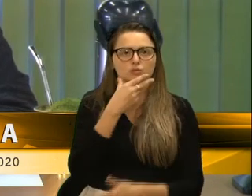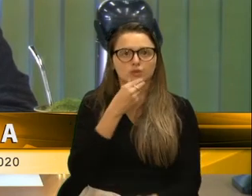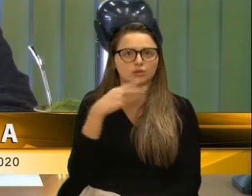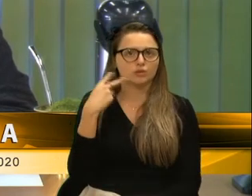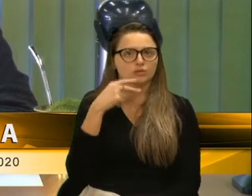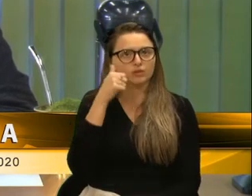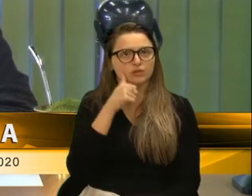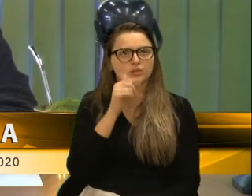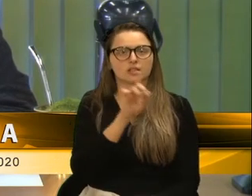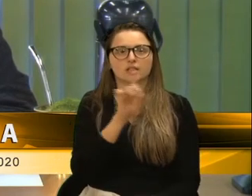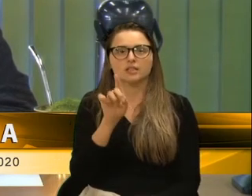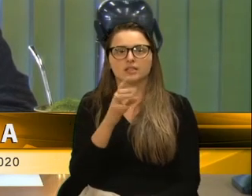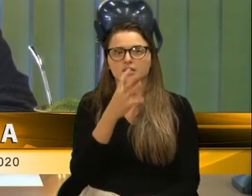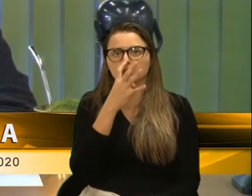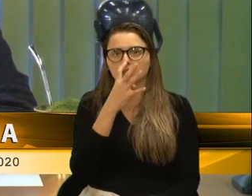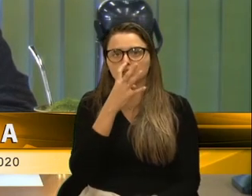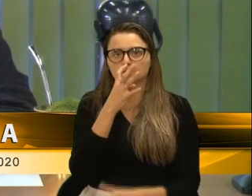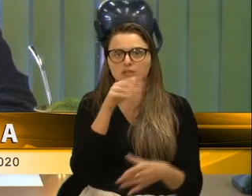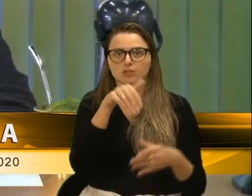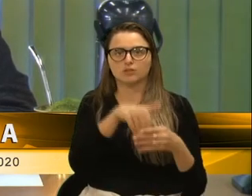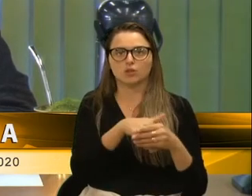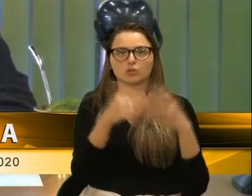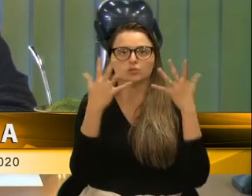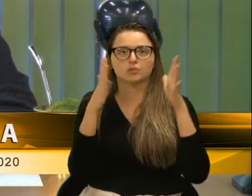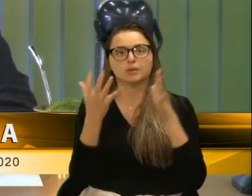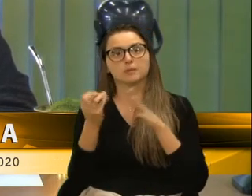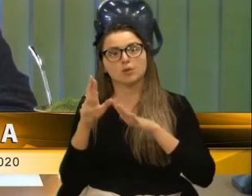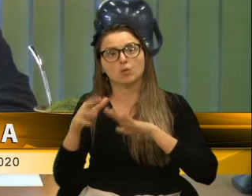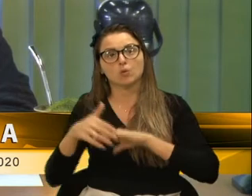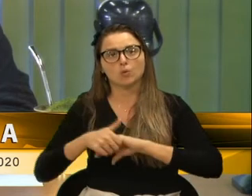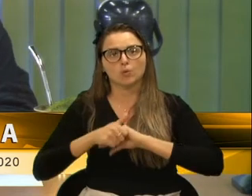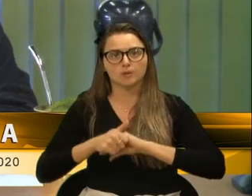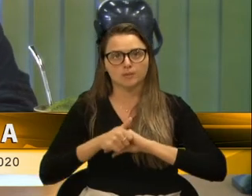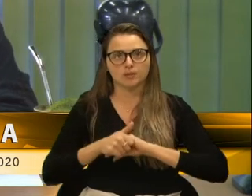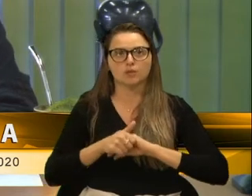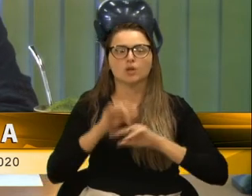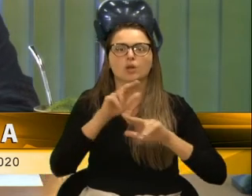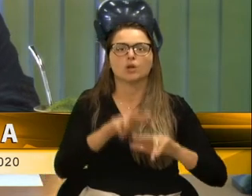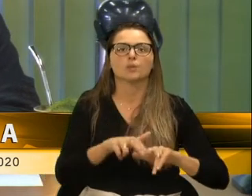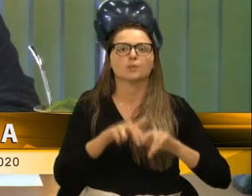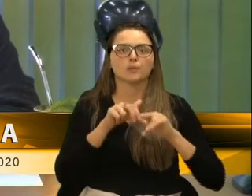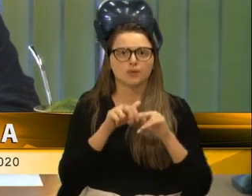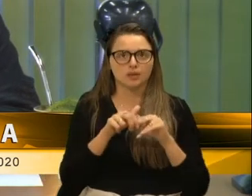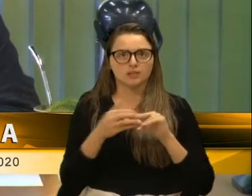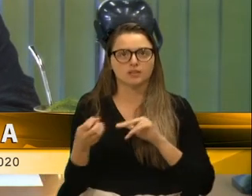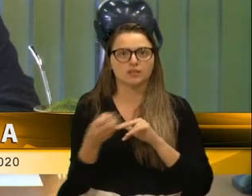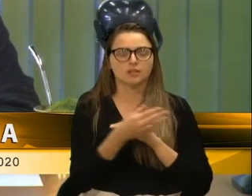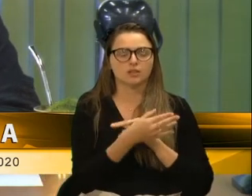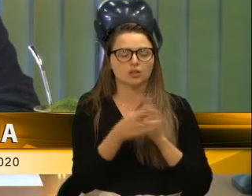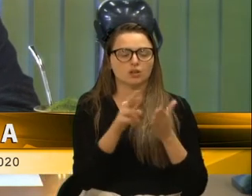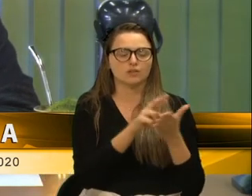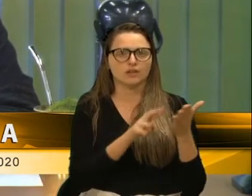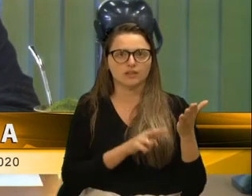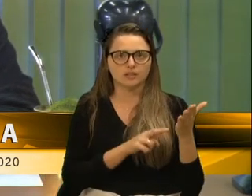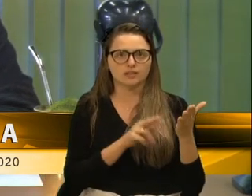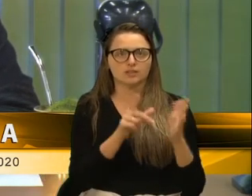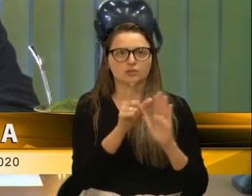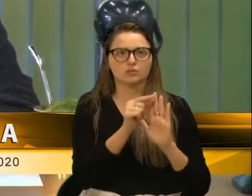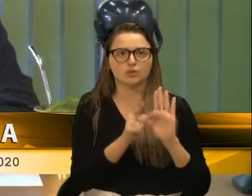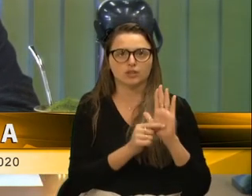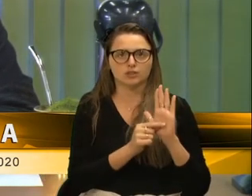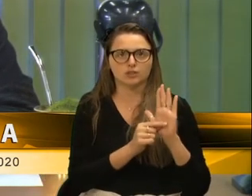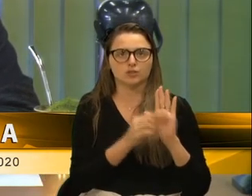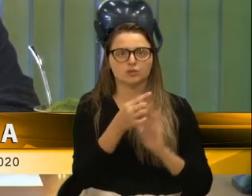não faremos mais apreciação dos votos de congratulações e ou louvor, uma vez que passou a vigorar a nova redação do artigo 111 do nosso